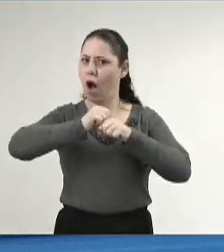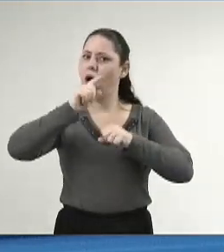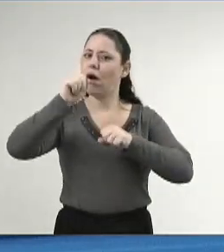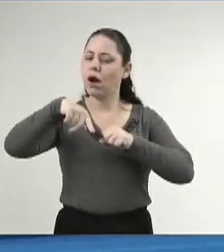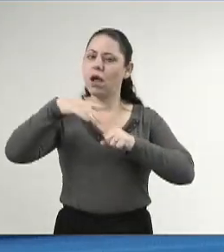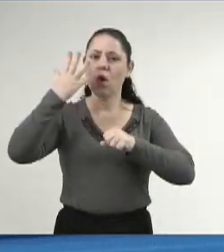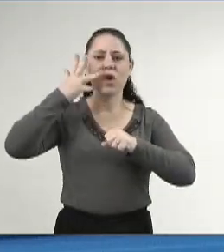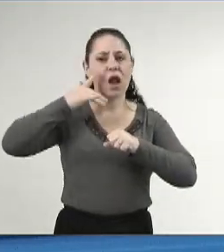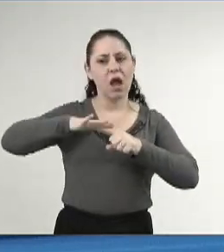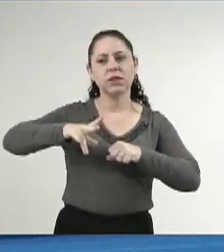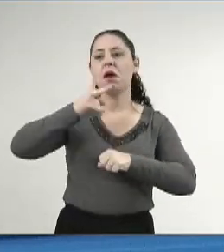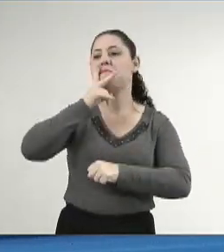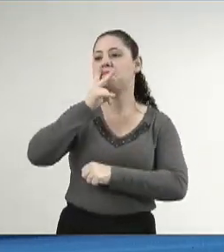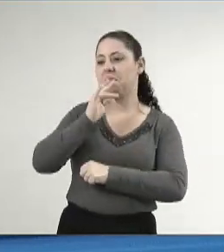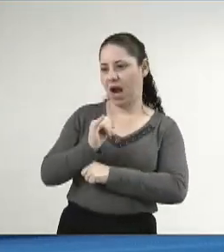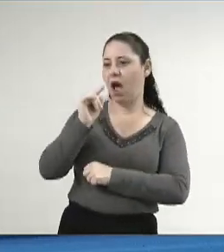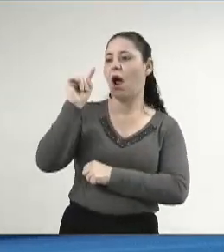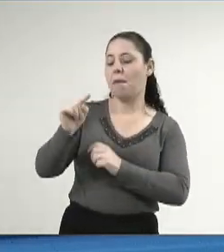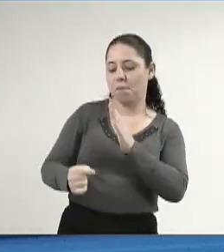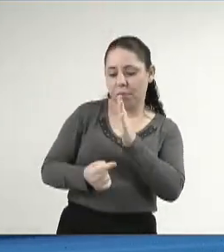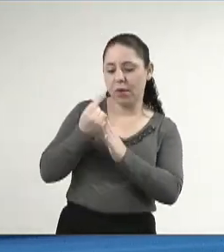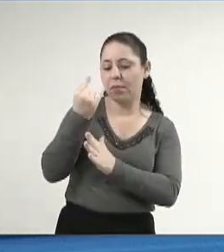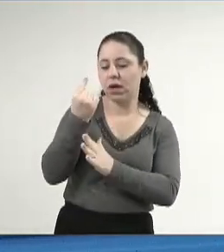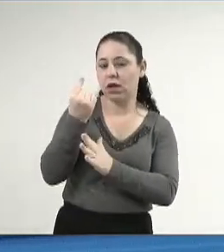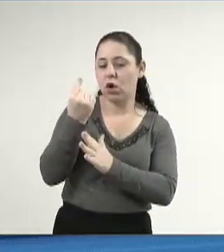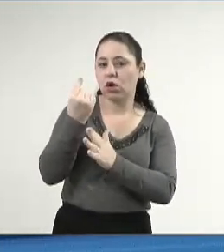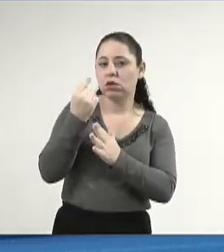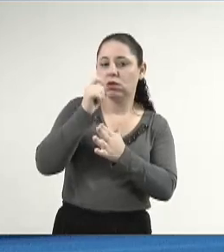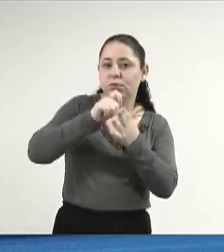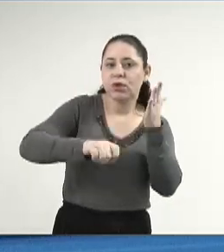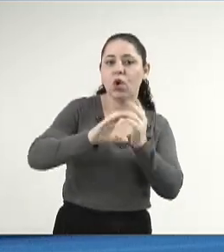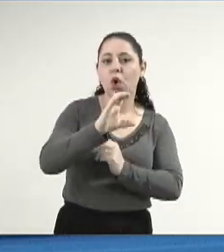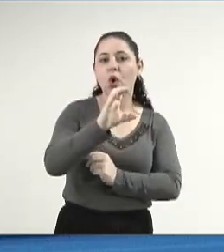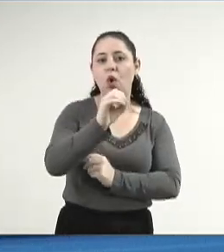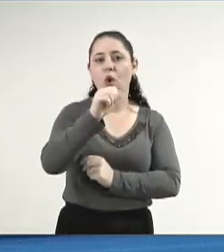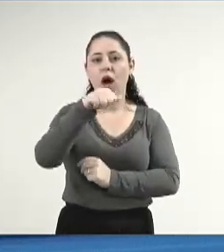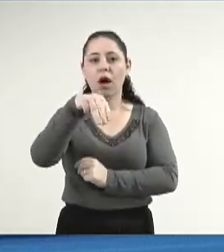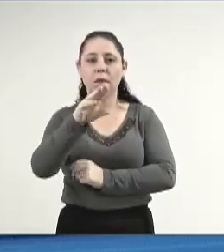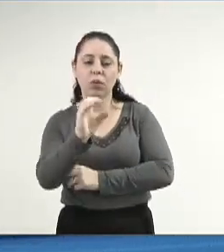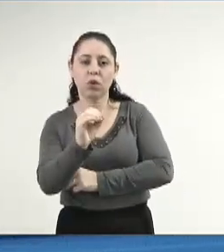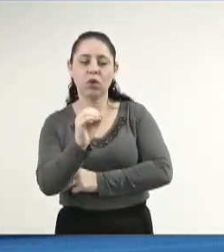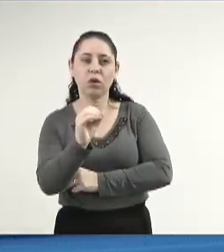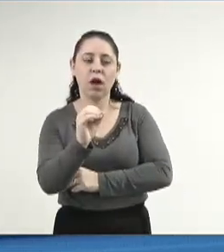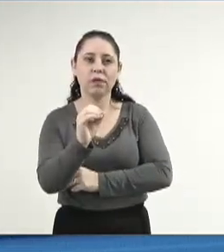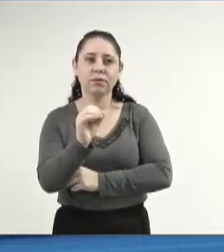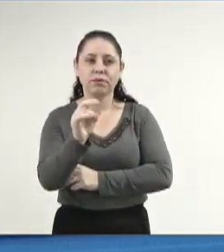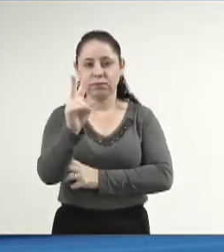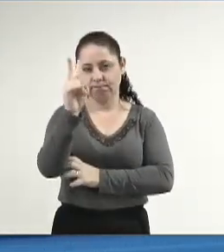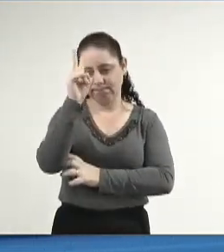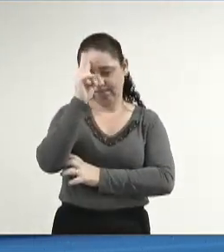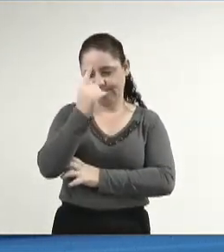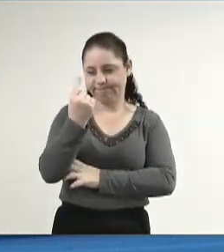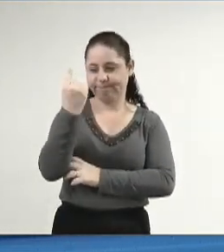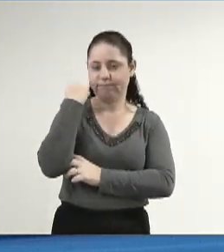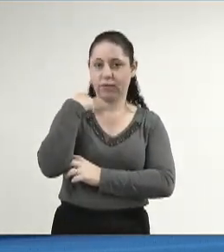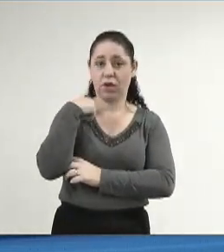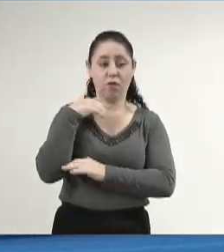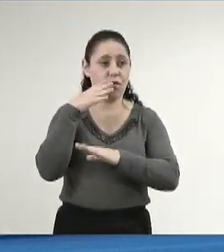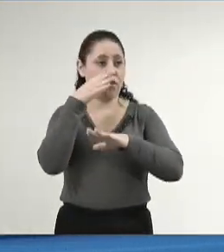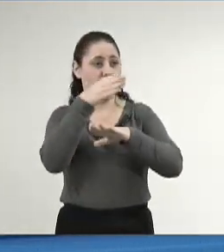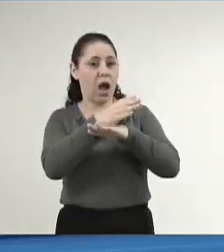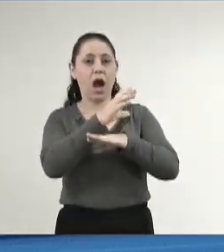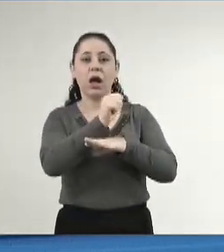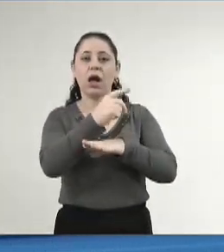Eu, desde criança, meu pai foi um dos primeiros associados da Coamo. Na última segunda-feira, eu tive a oportunidade de estar em Campo